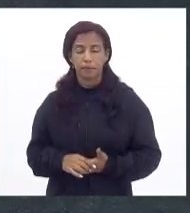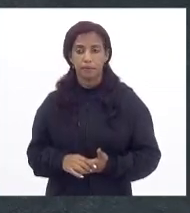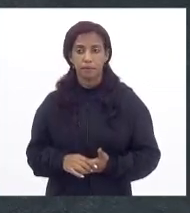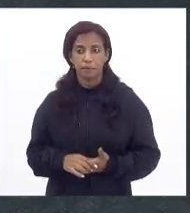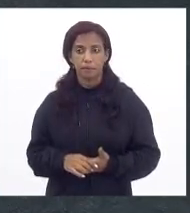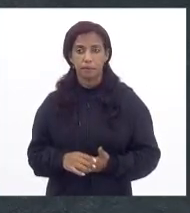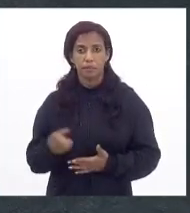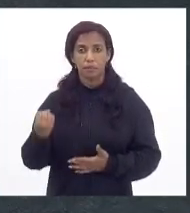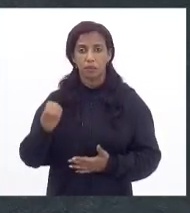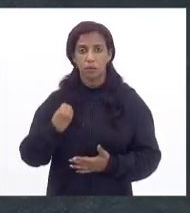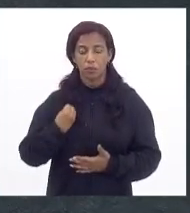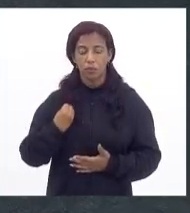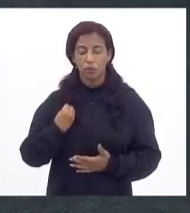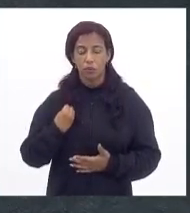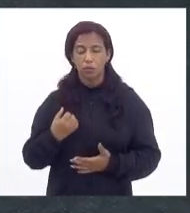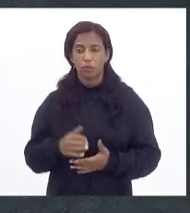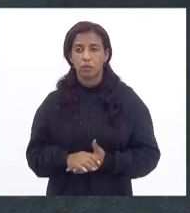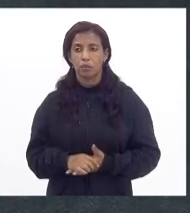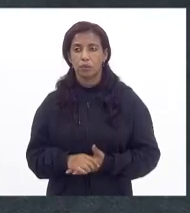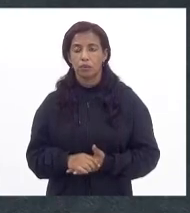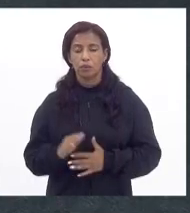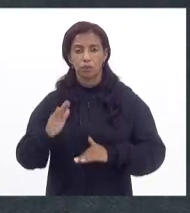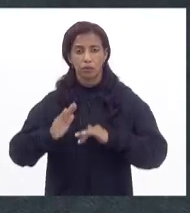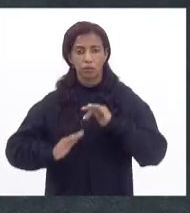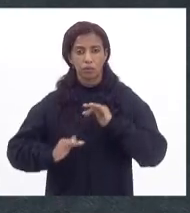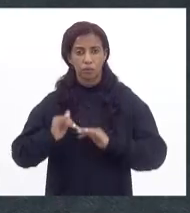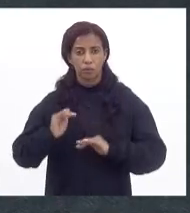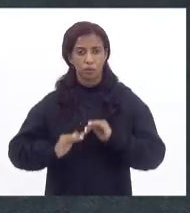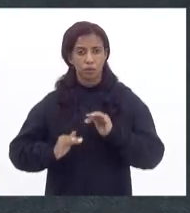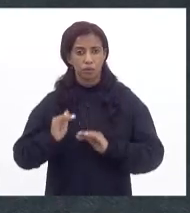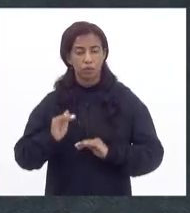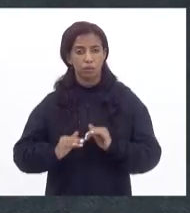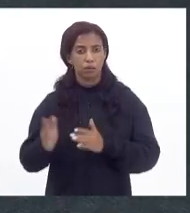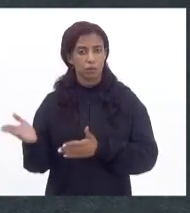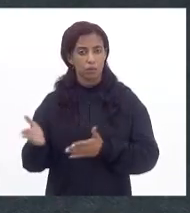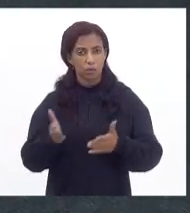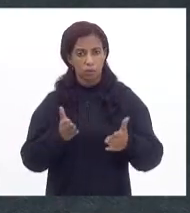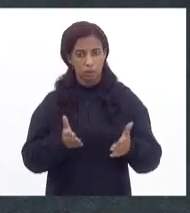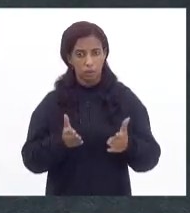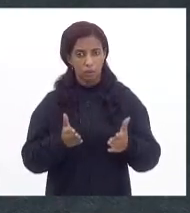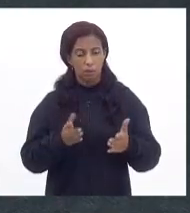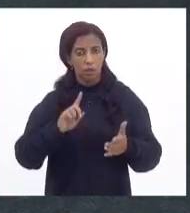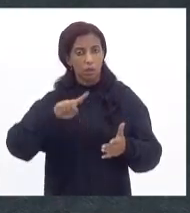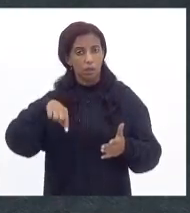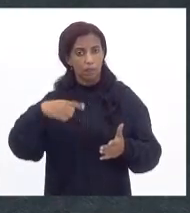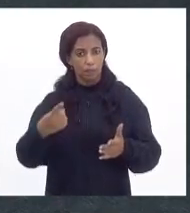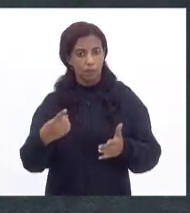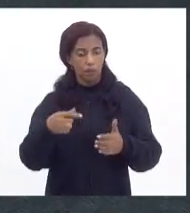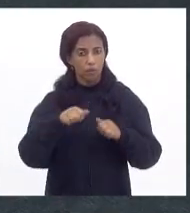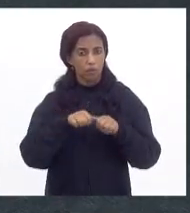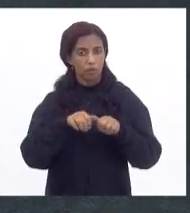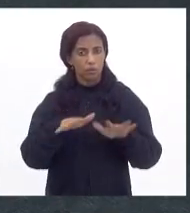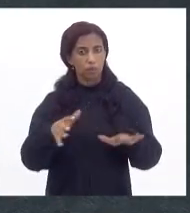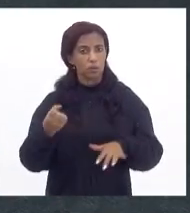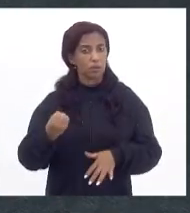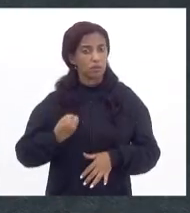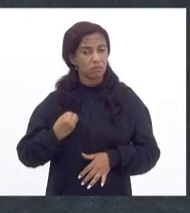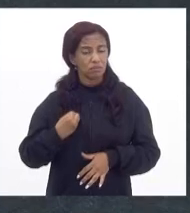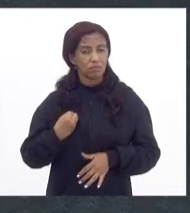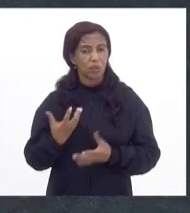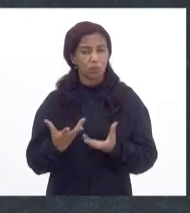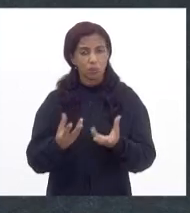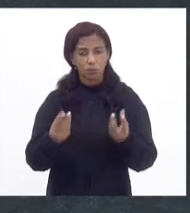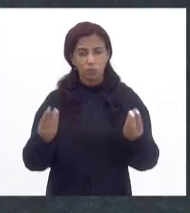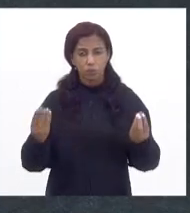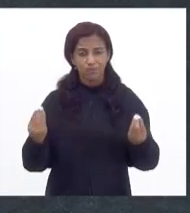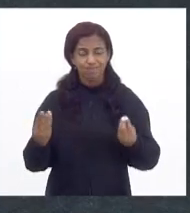E o número, deputada Lucinha, de profissionais que estão nessa área pós-pandemia, é um número absolutamente